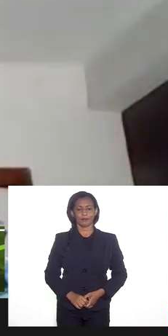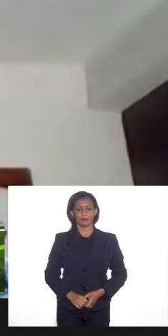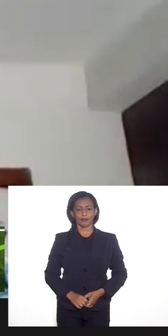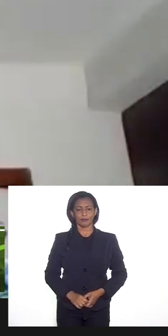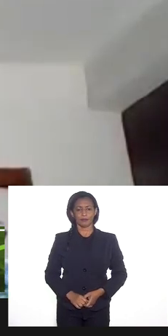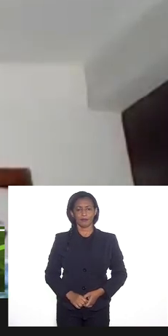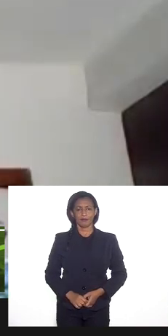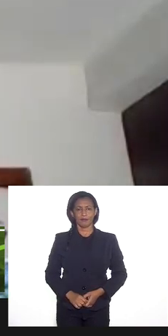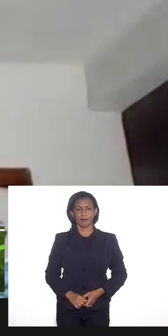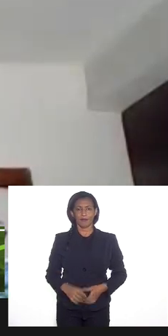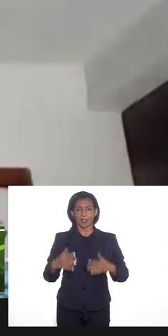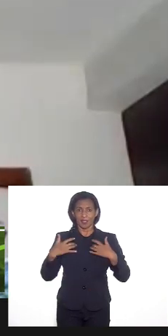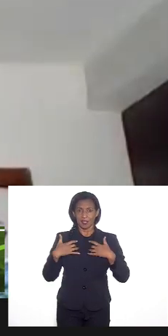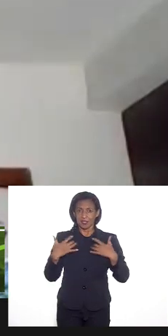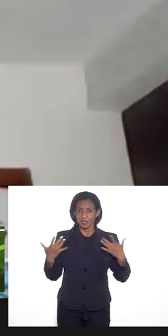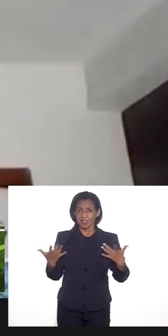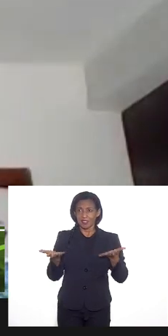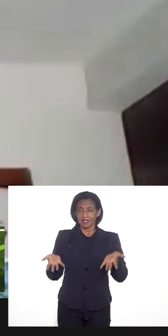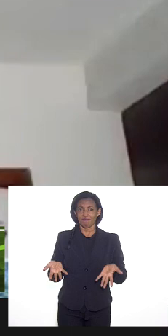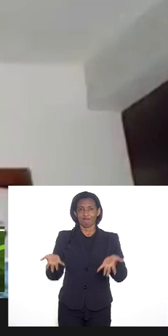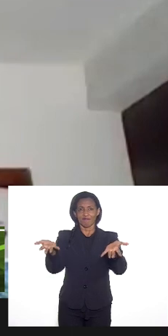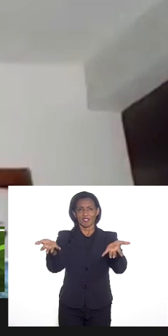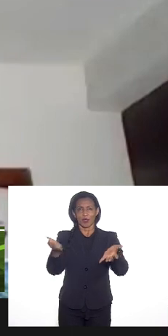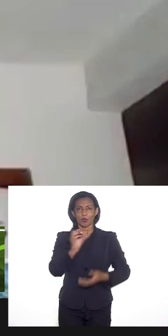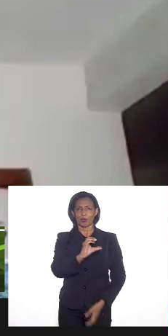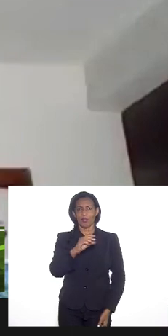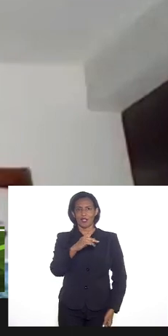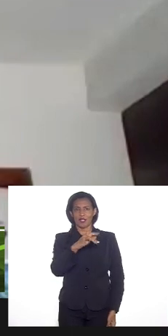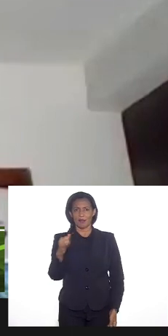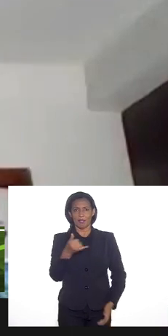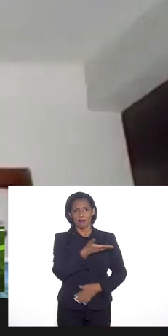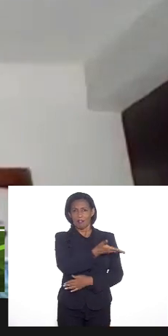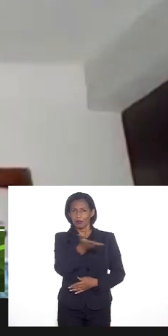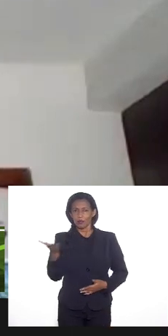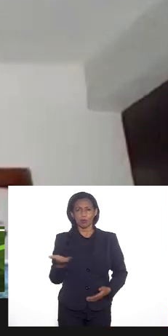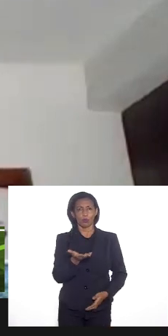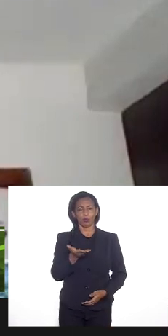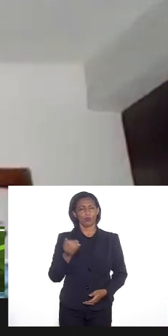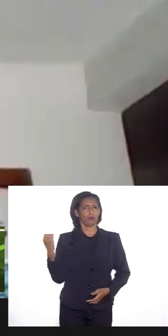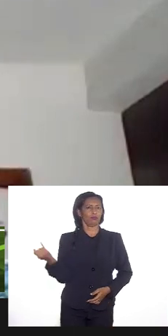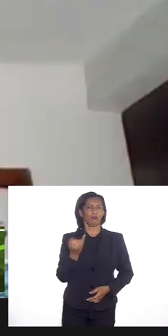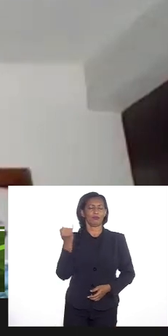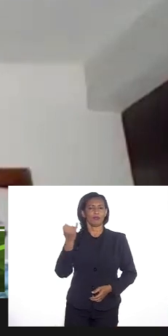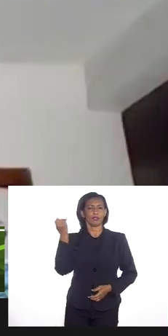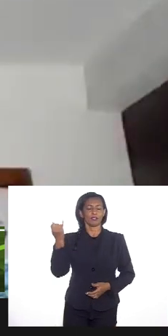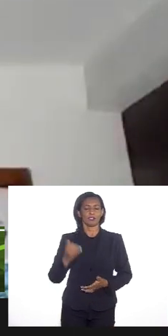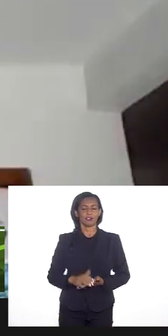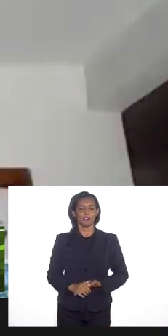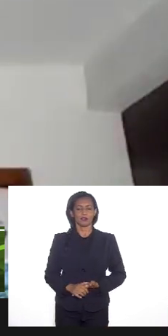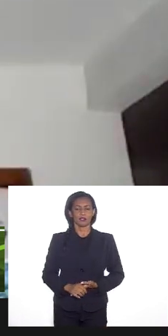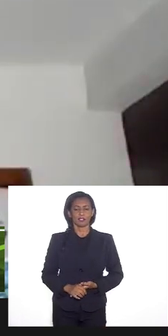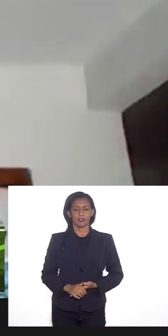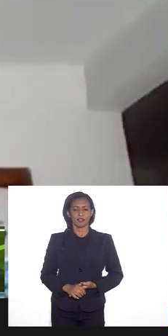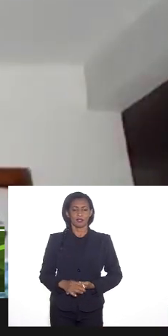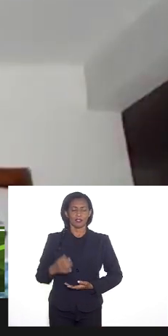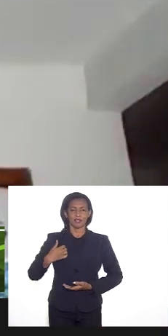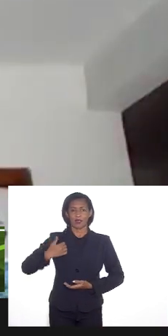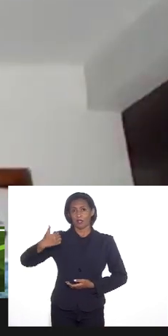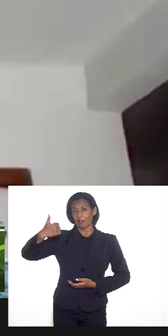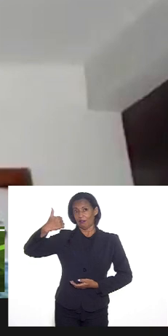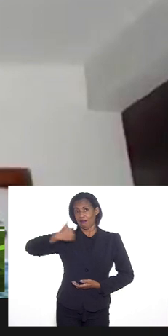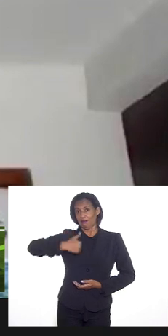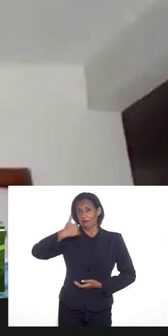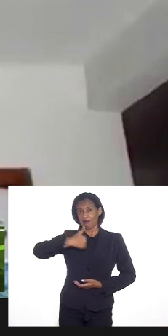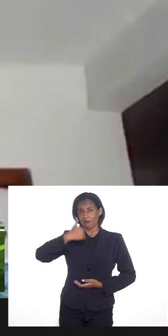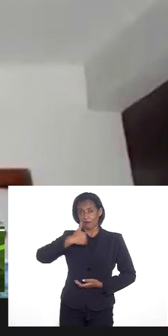Saúdo toda essa comissão, saúdo essa CPI de extrema importância para um primeiro passo